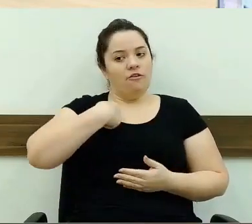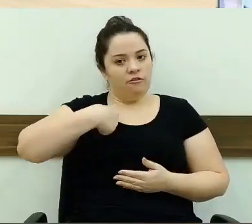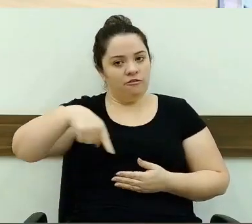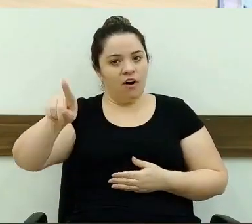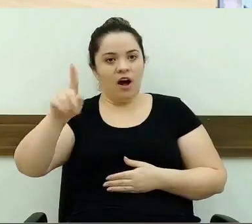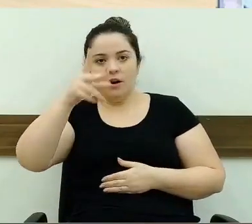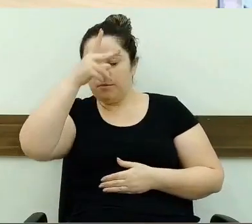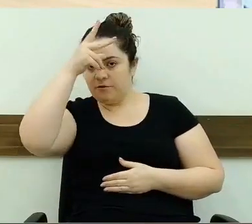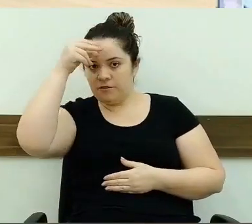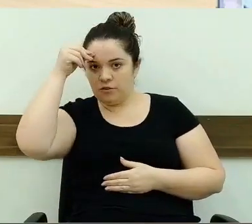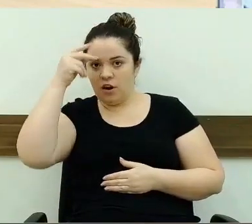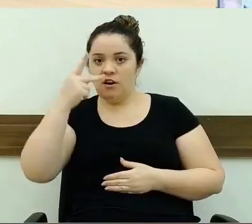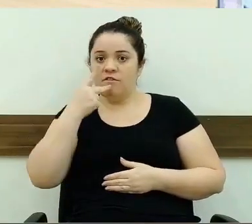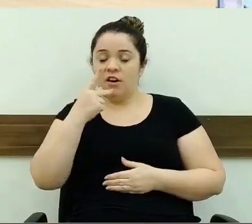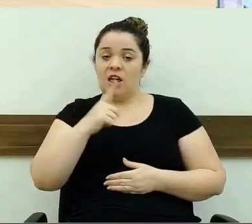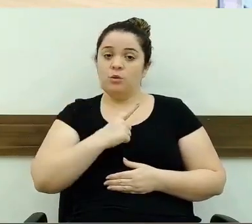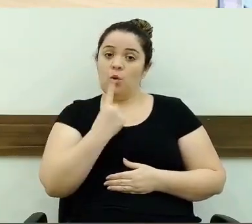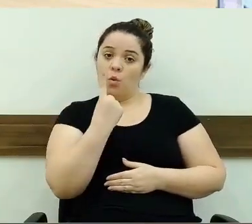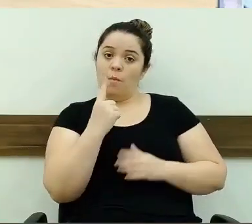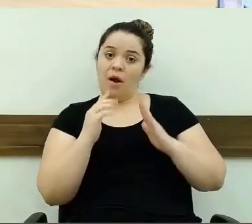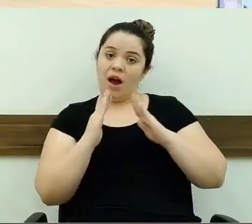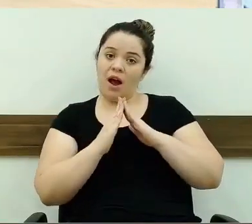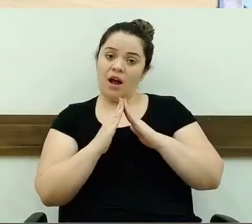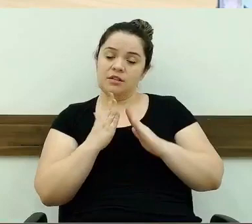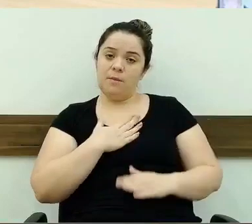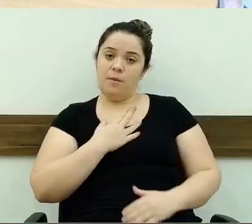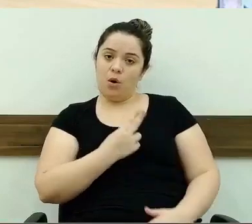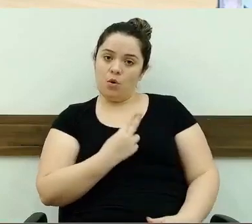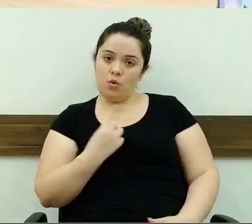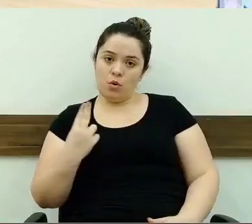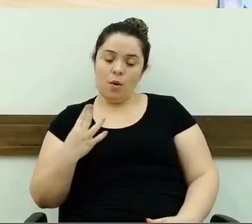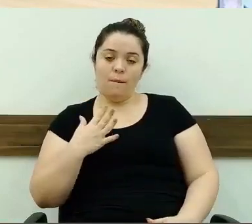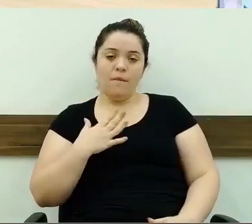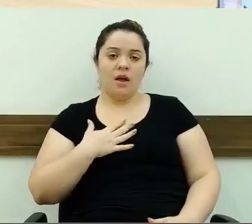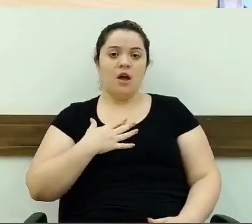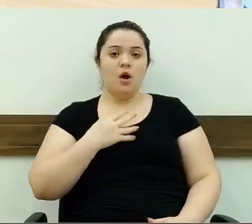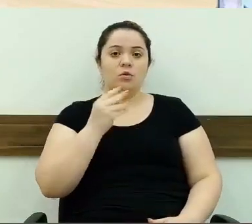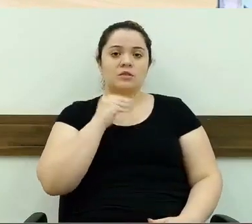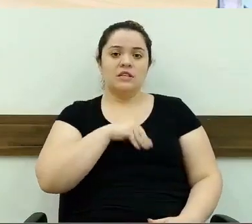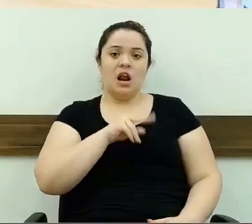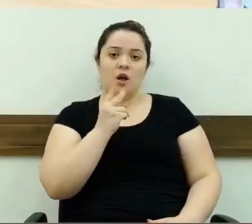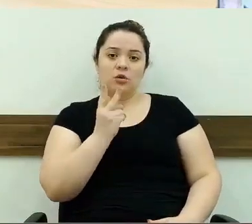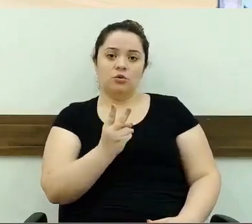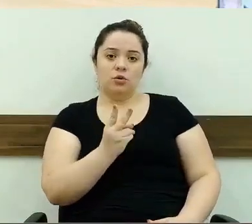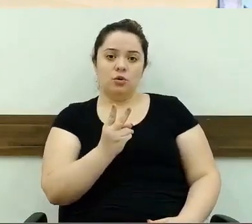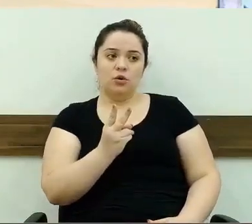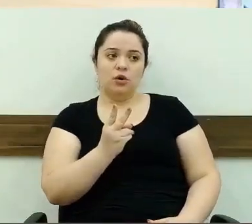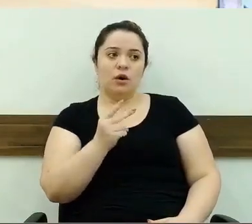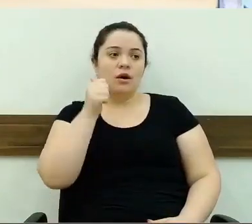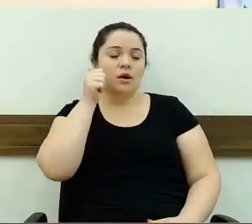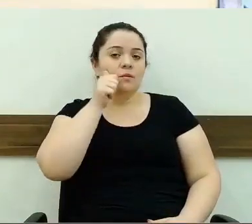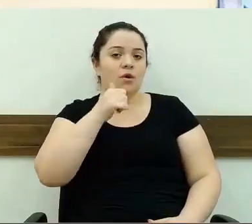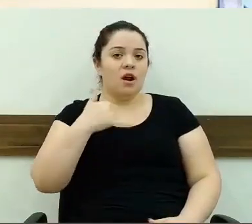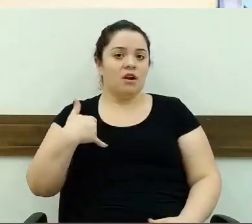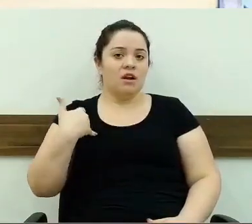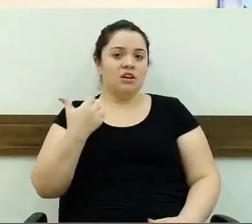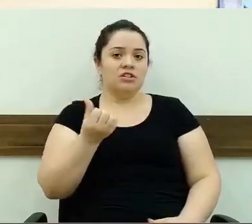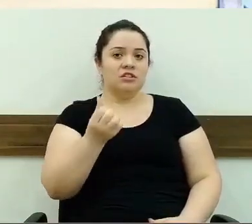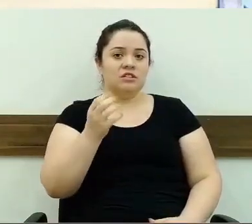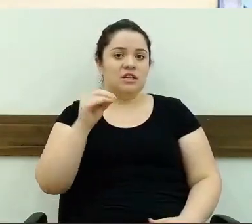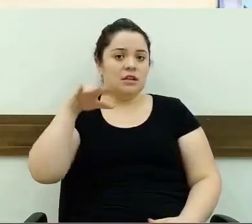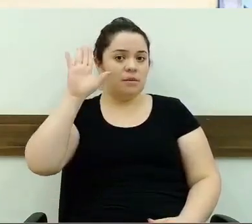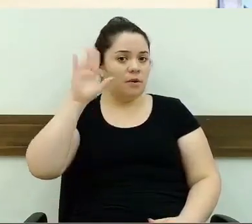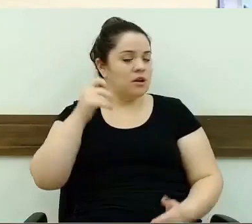tenho uma casa no meu nome, a minha renda familiar é de dois salários mínimos, no caso de mulher é até 60 anos para cima não paga,